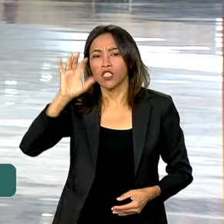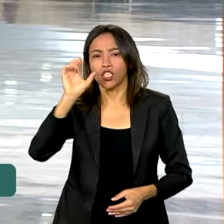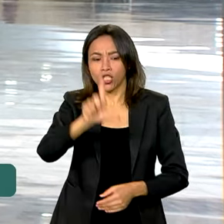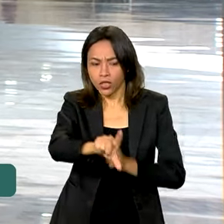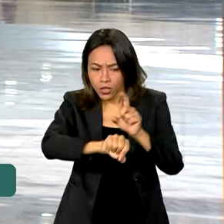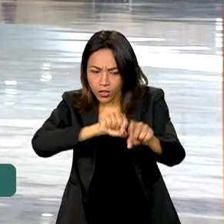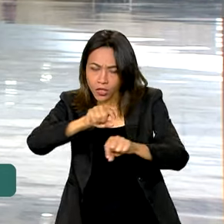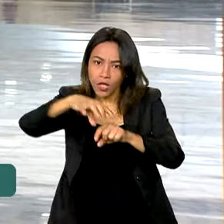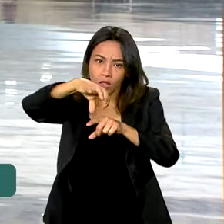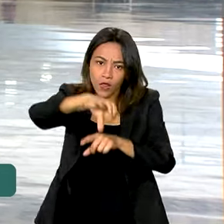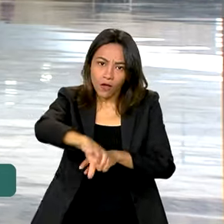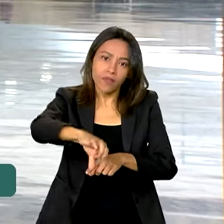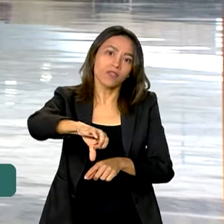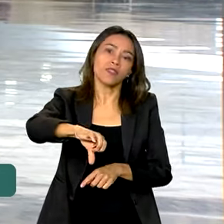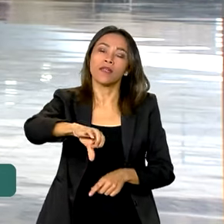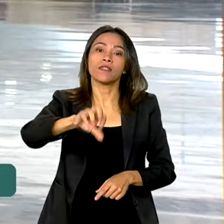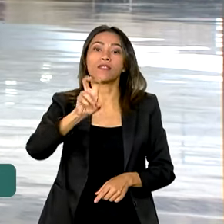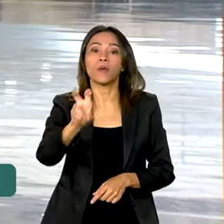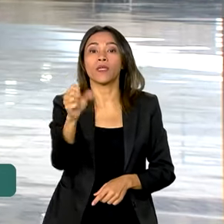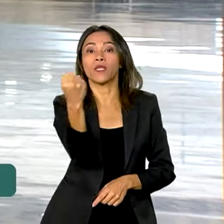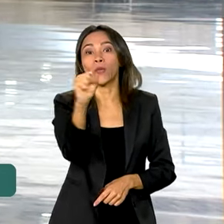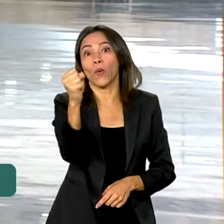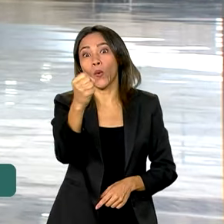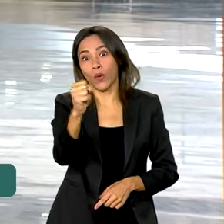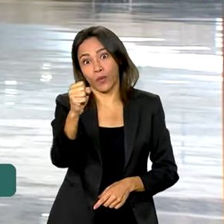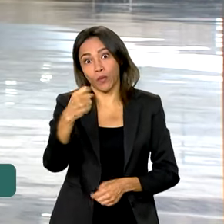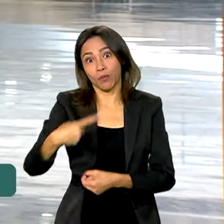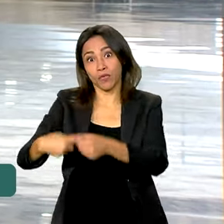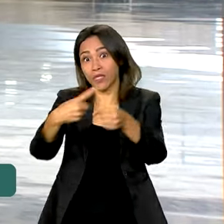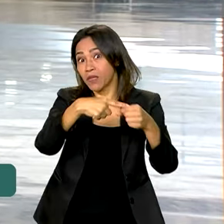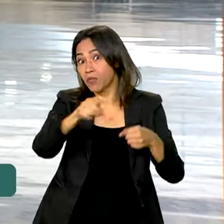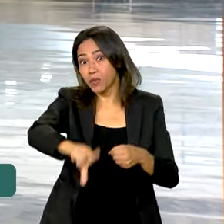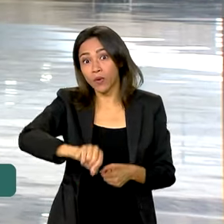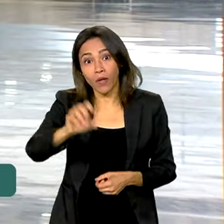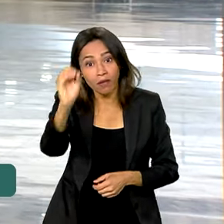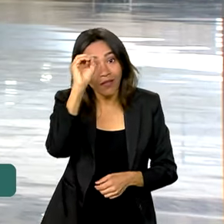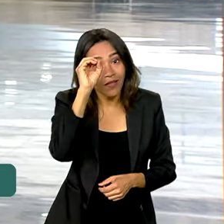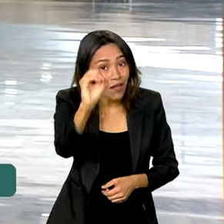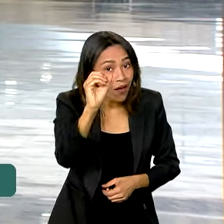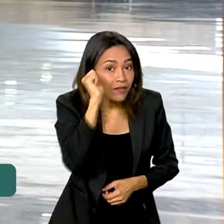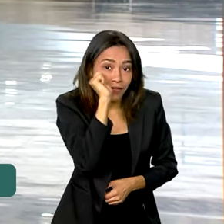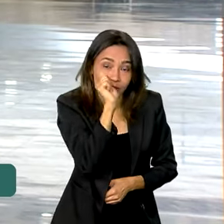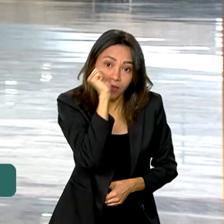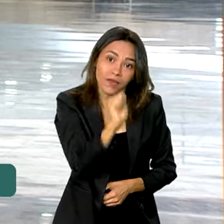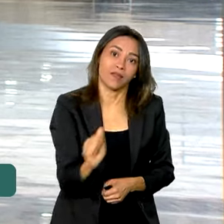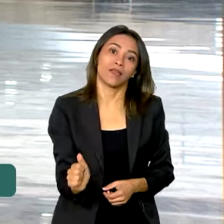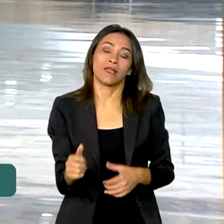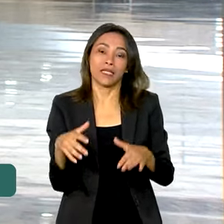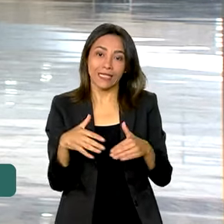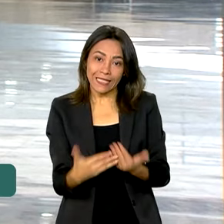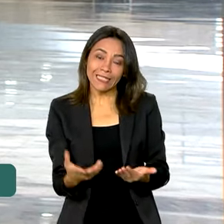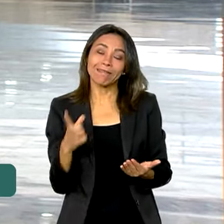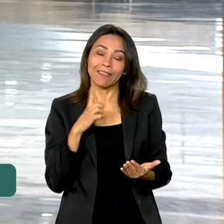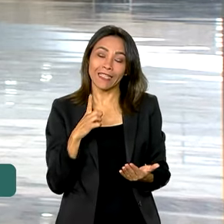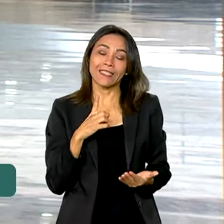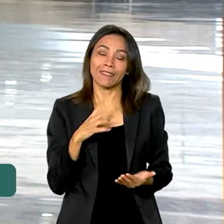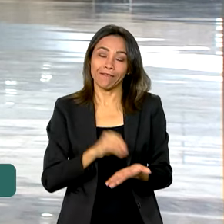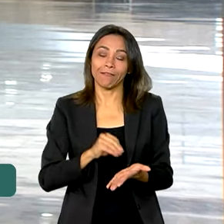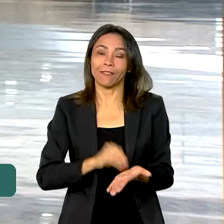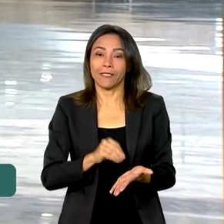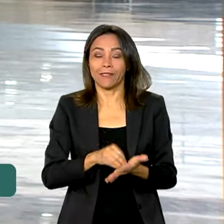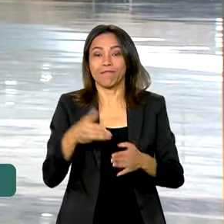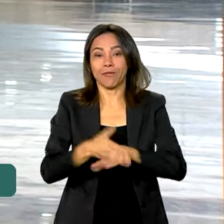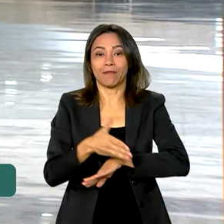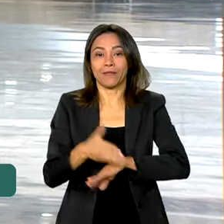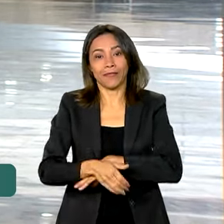958 municípios, não elegeram nenhuma vereadora. Então, há uma subnotificação em relação às mulheres no poder.